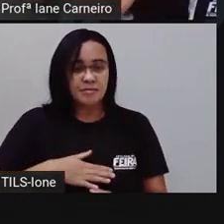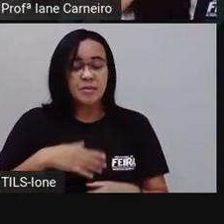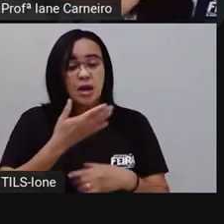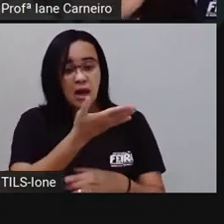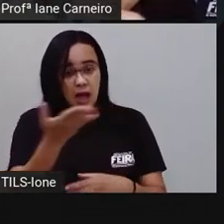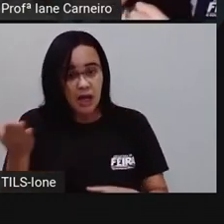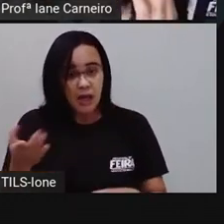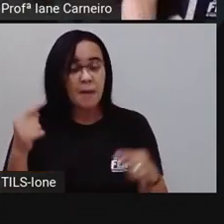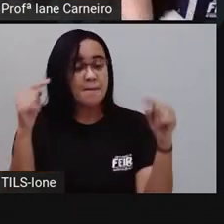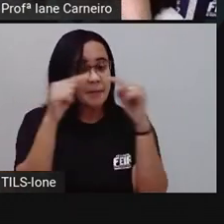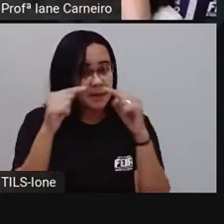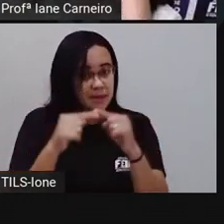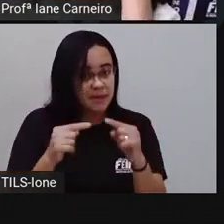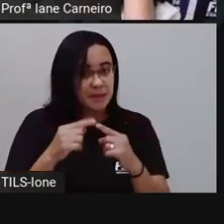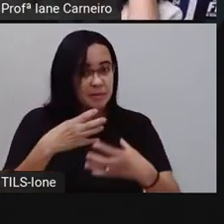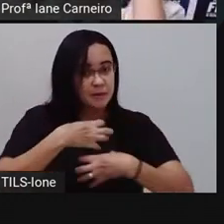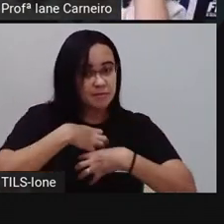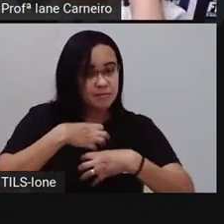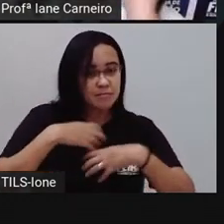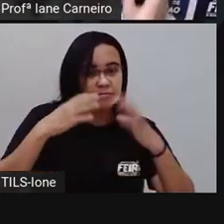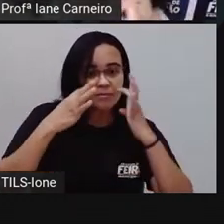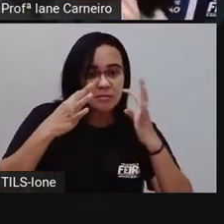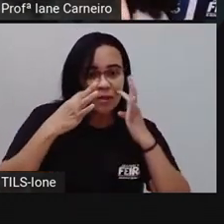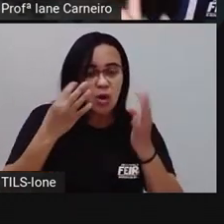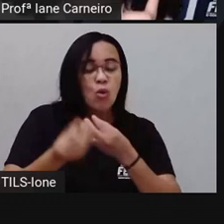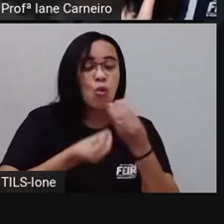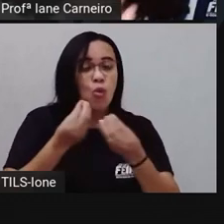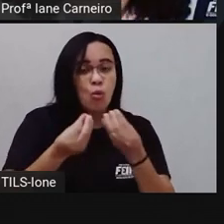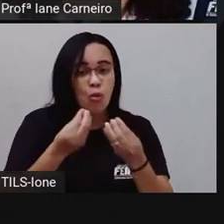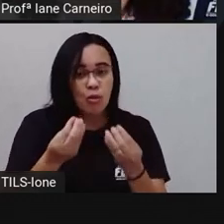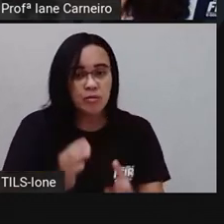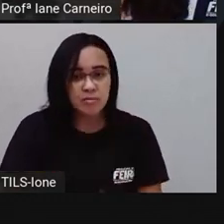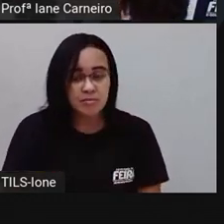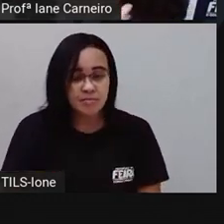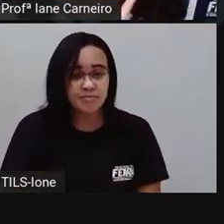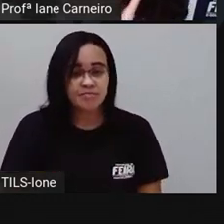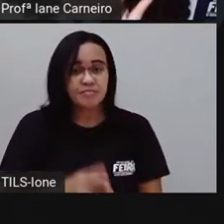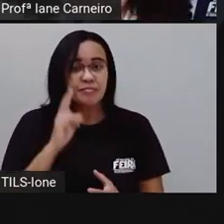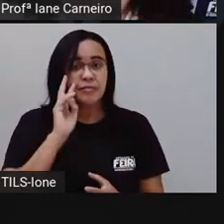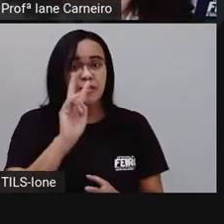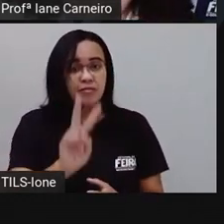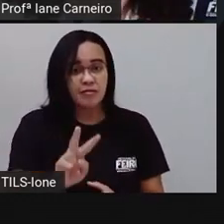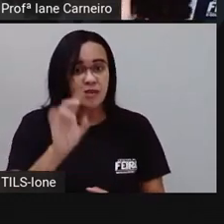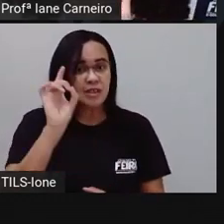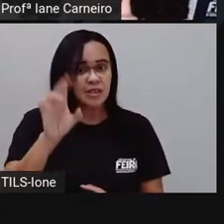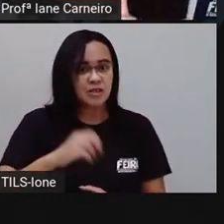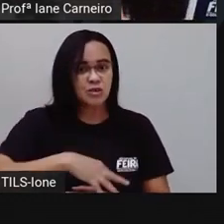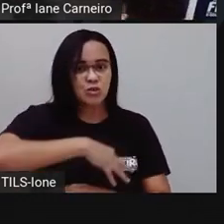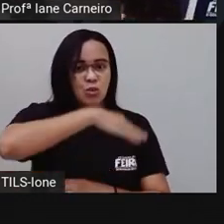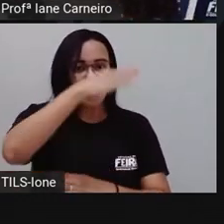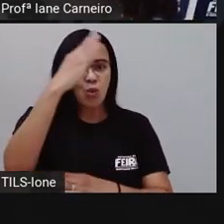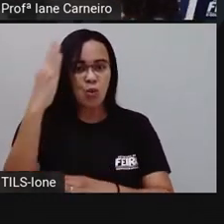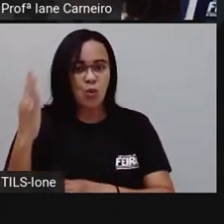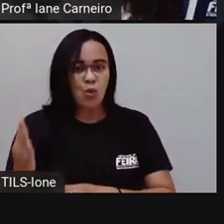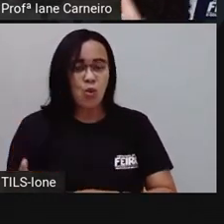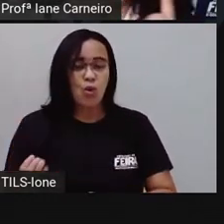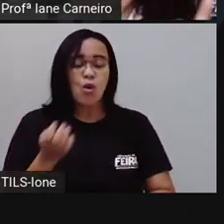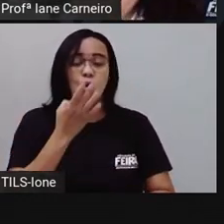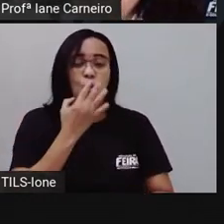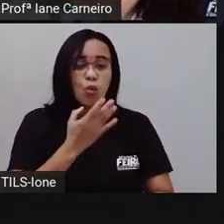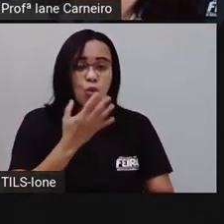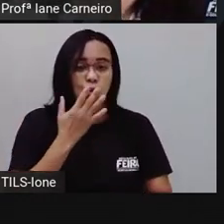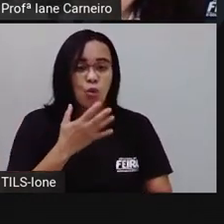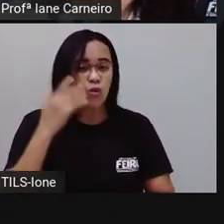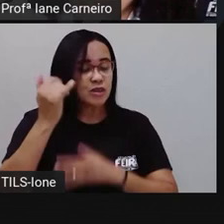é feita a sonoridade da leitura de cordel. Olha só. Veja só o arco-íris, como brincando faz